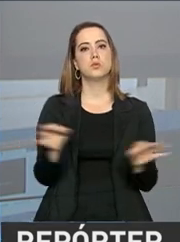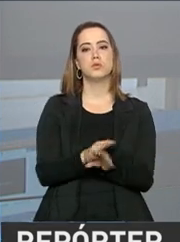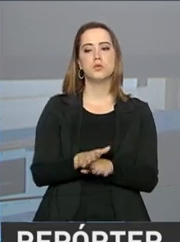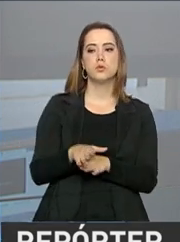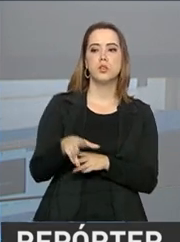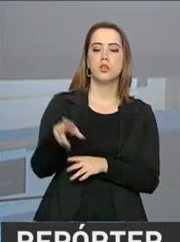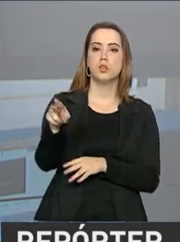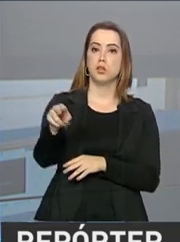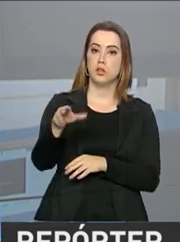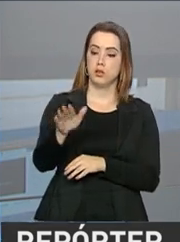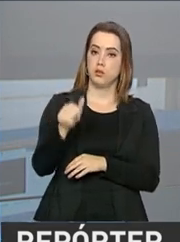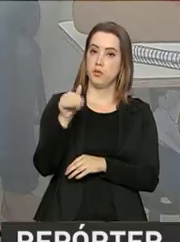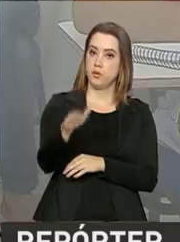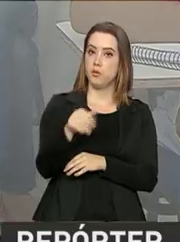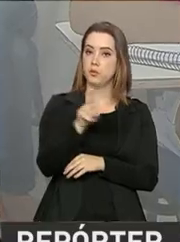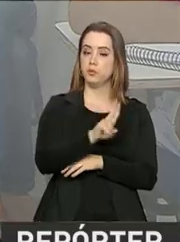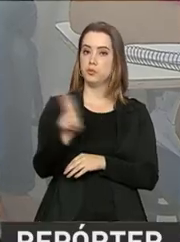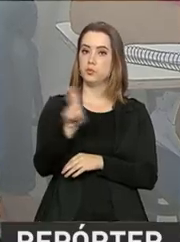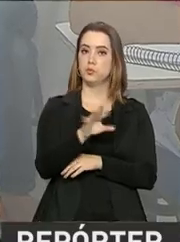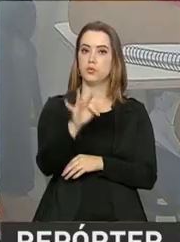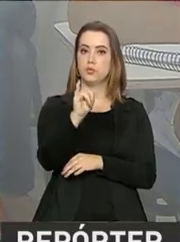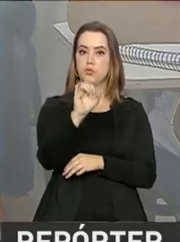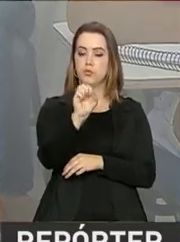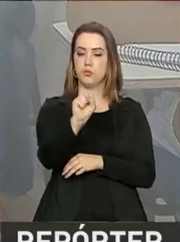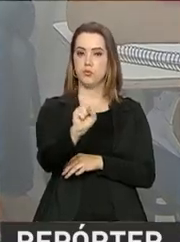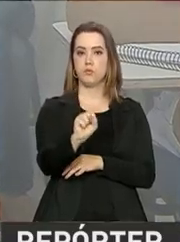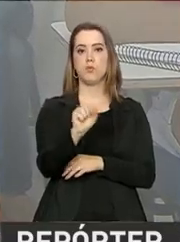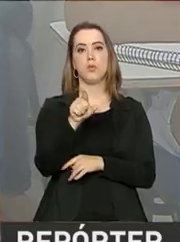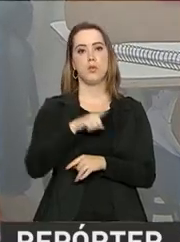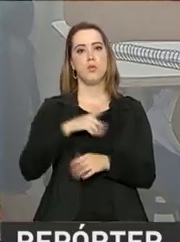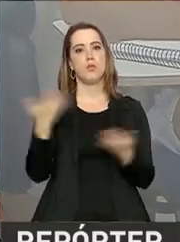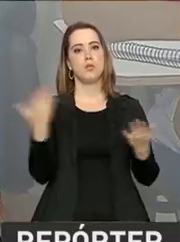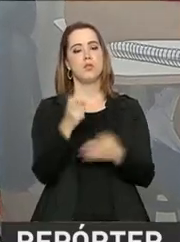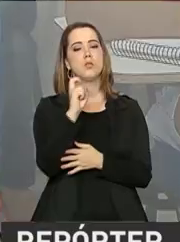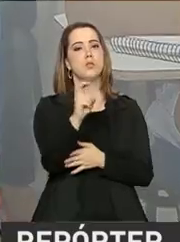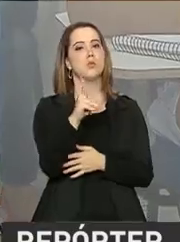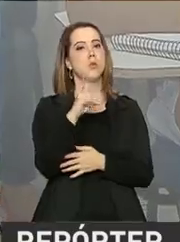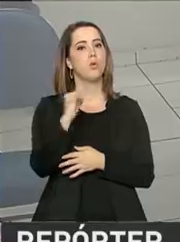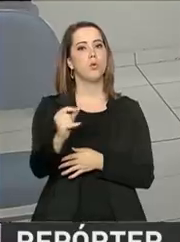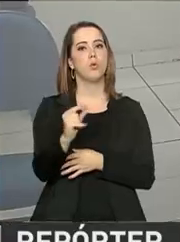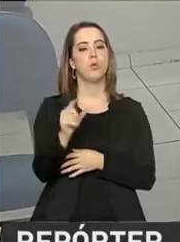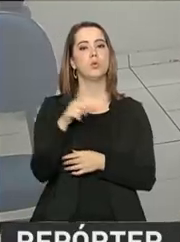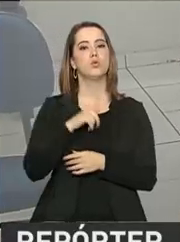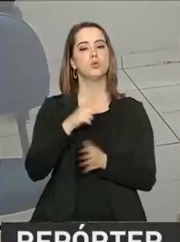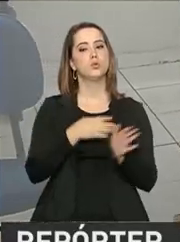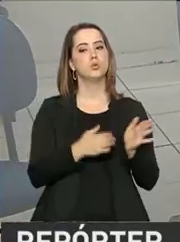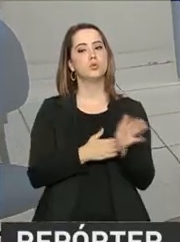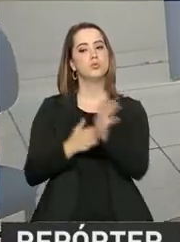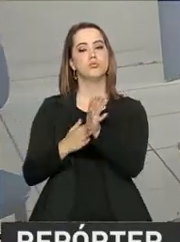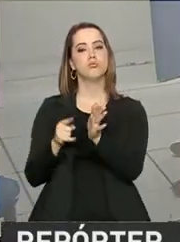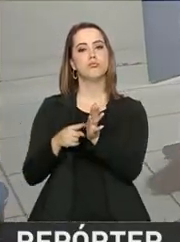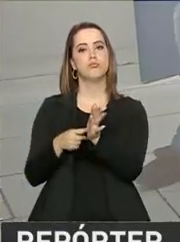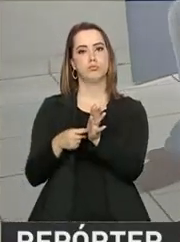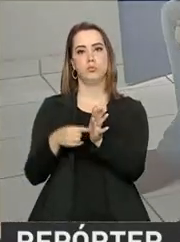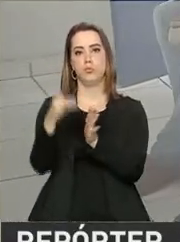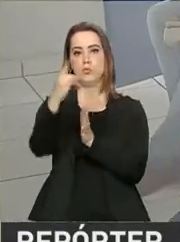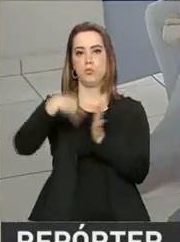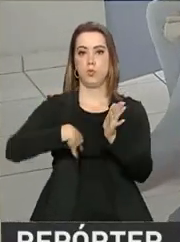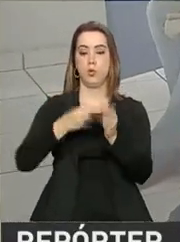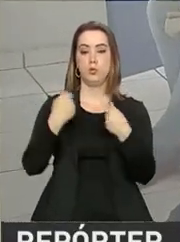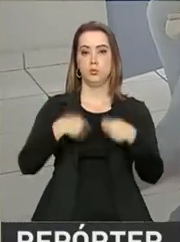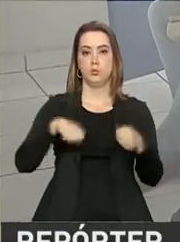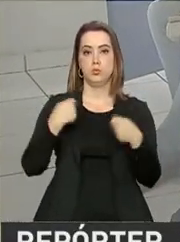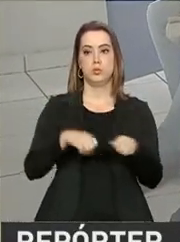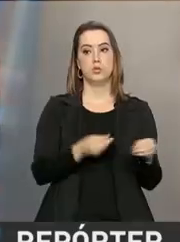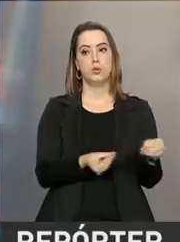o Fundo de Financiamento Estudantil. Os pré-selecionados têm agora cinco dias úteis para apresentar os documentos necessários às instituições de